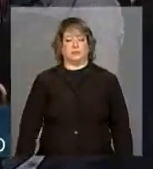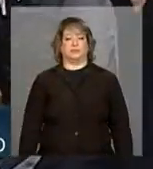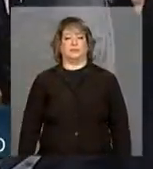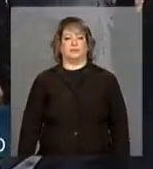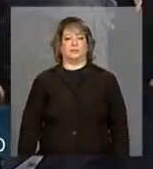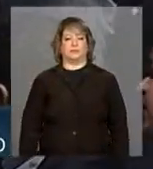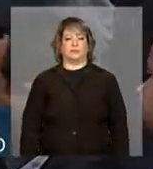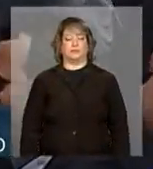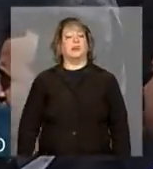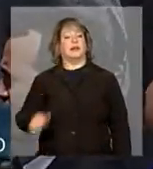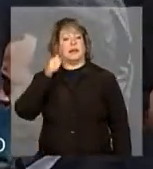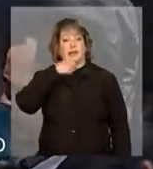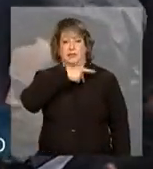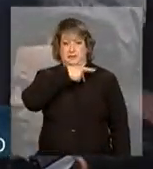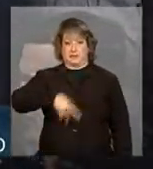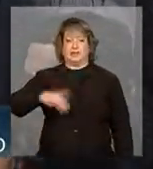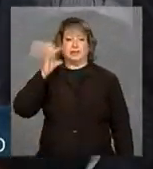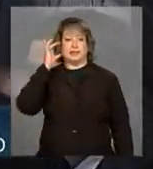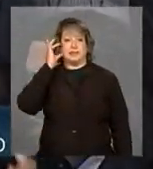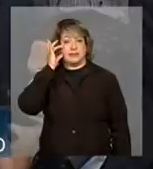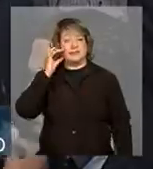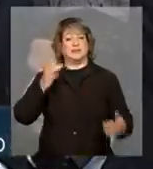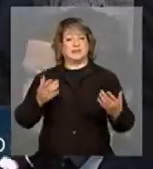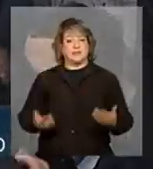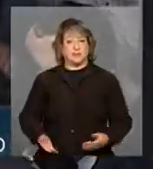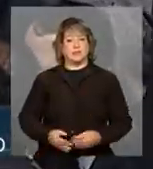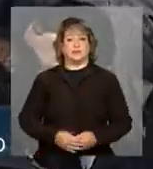A presidenta Dilma Rousseff, então,